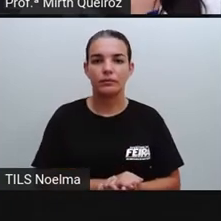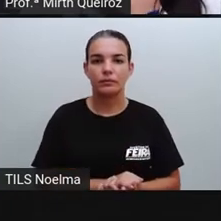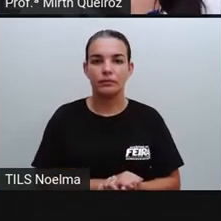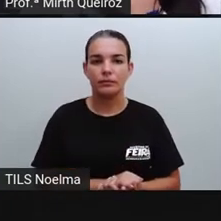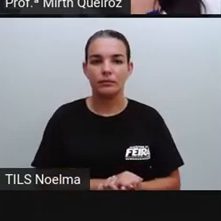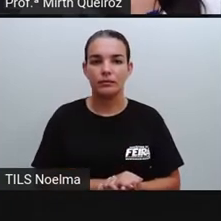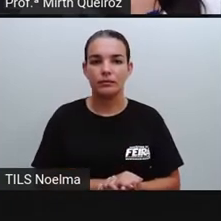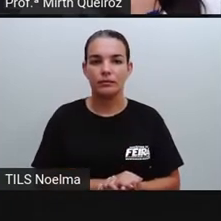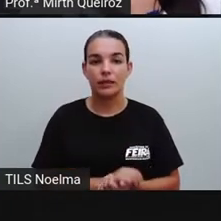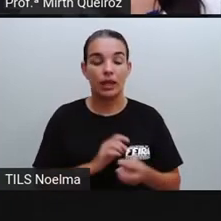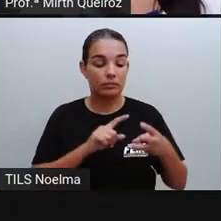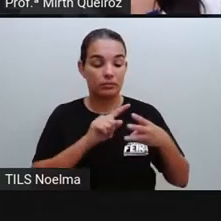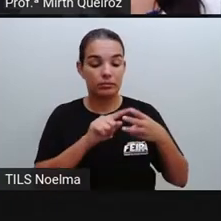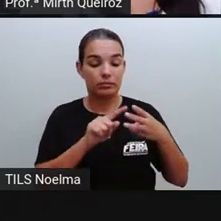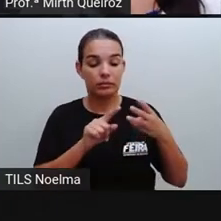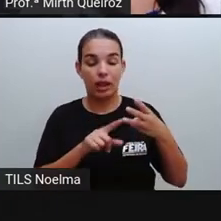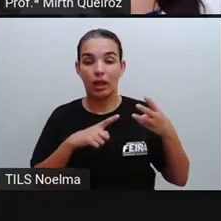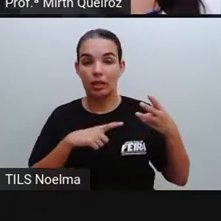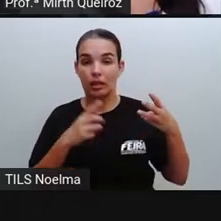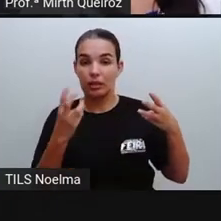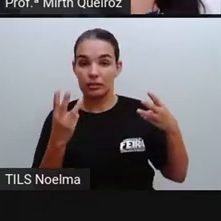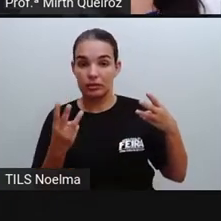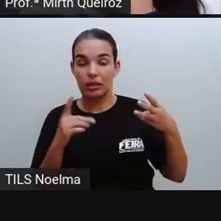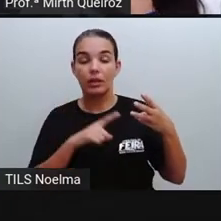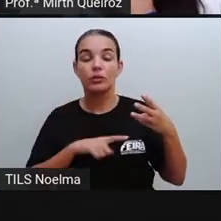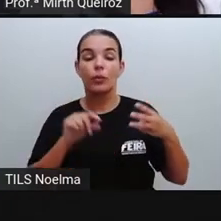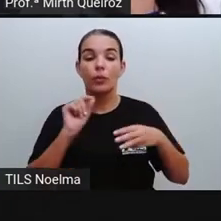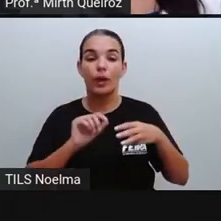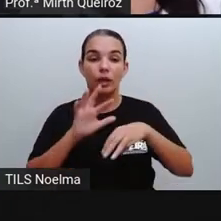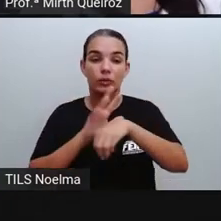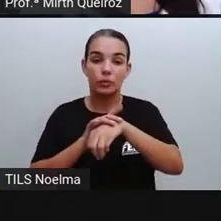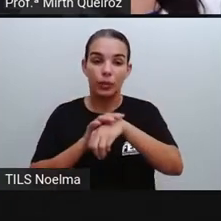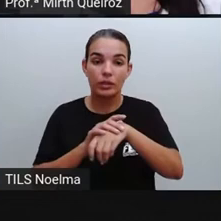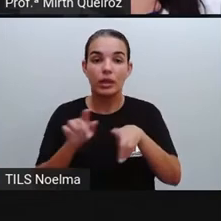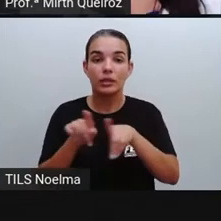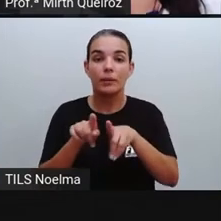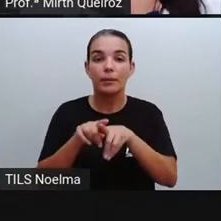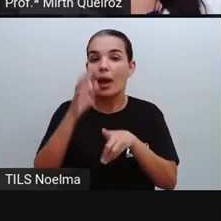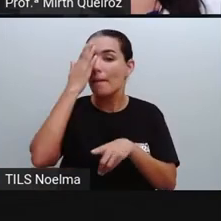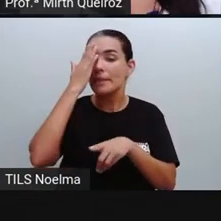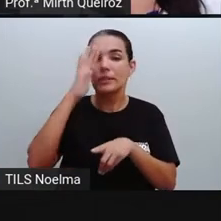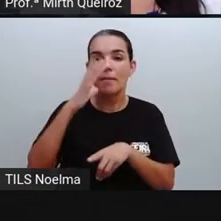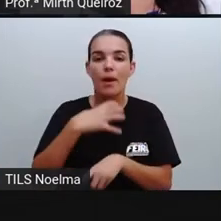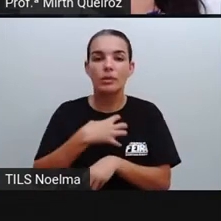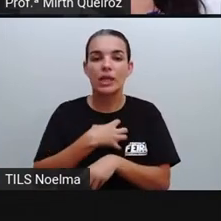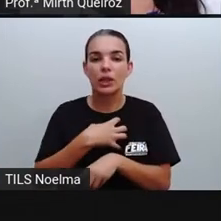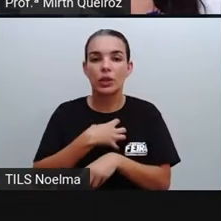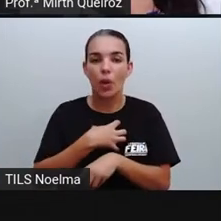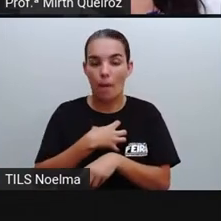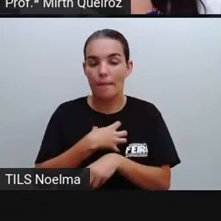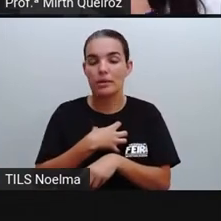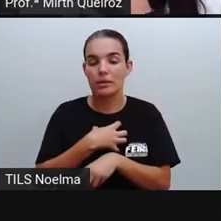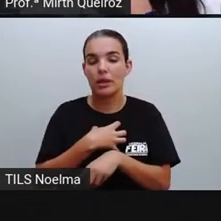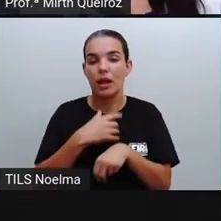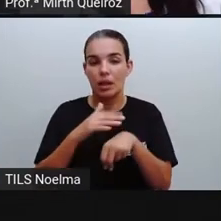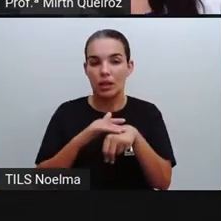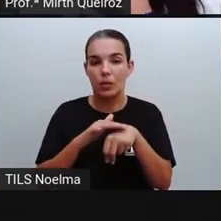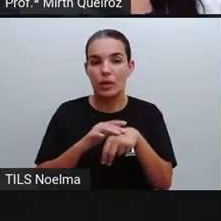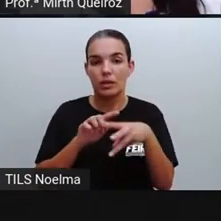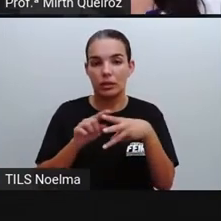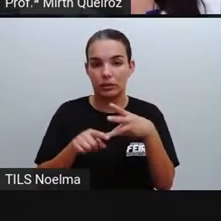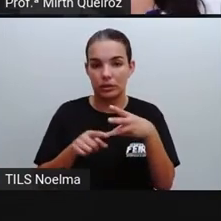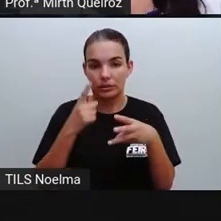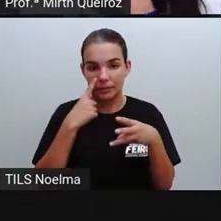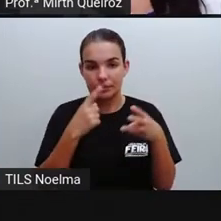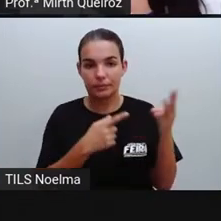Aqui a gente tem os principais sintomas, certo? E vamos falar sobre a dengue, chikungunya e zika.